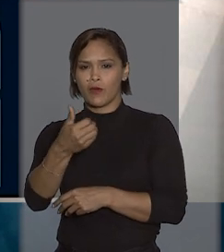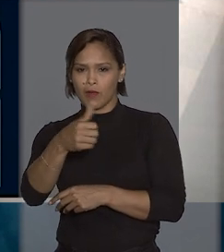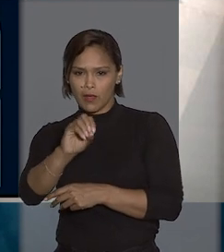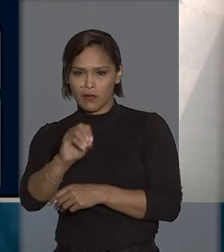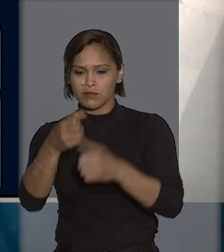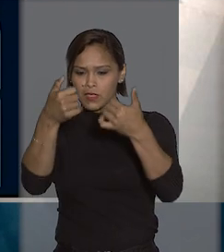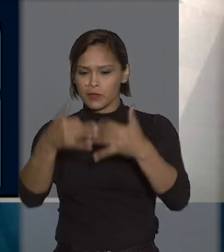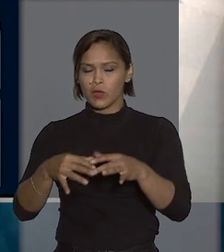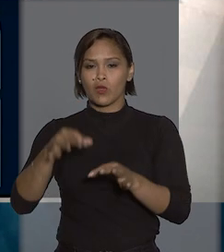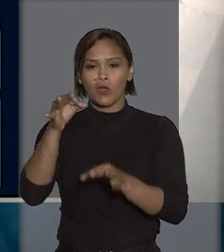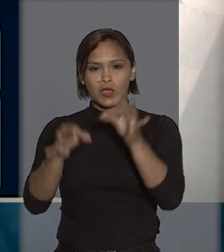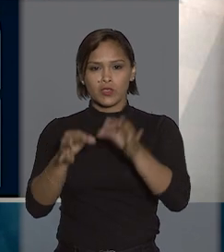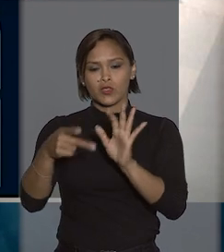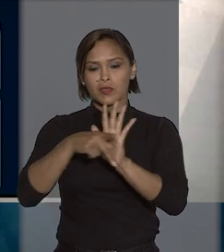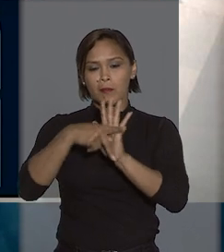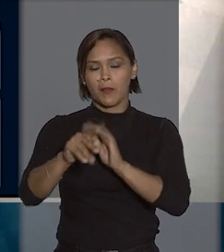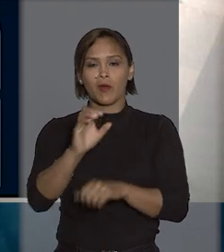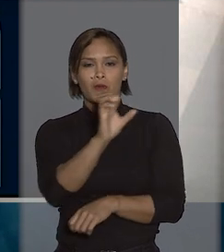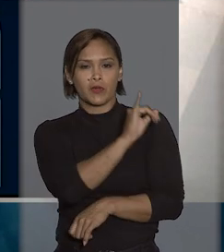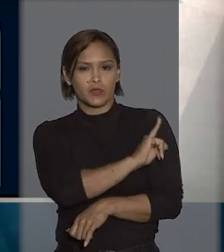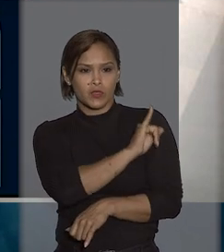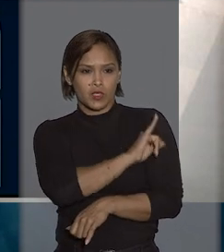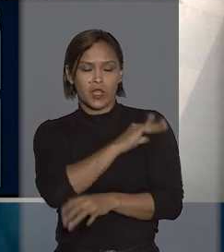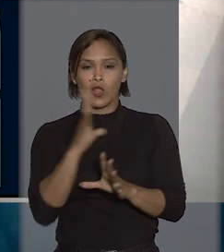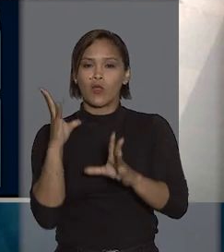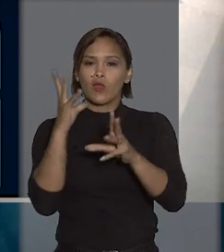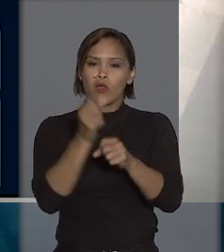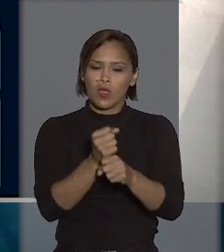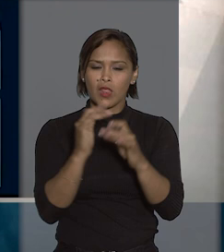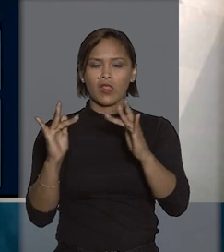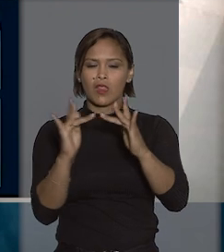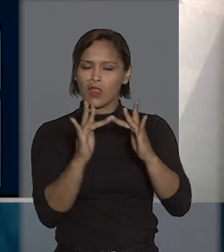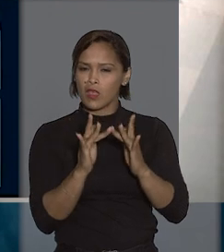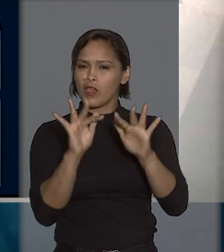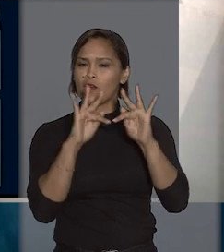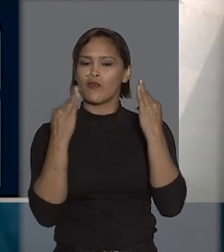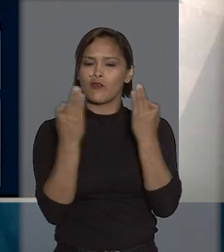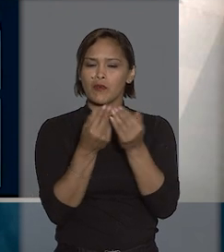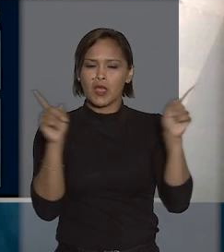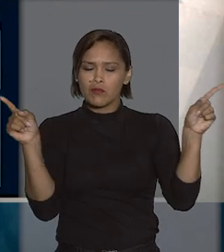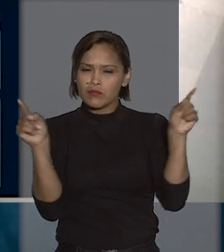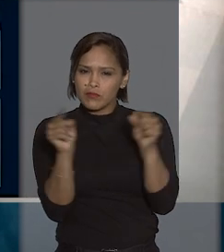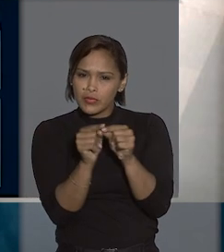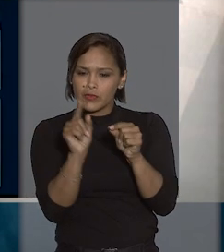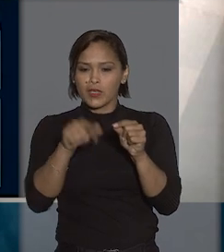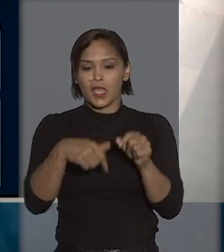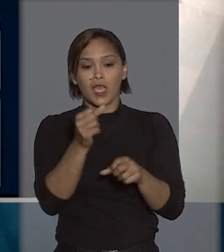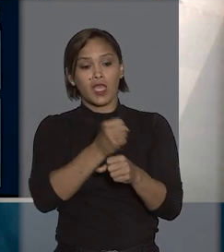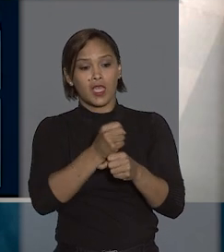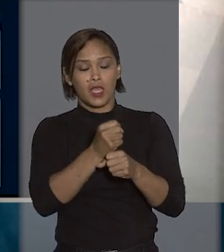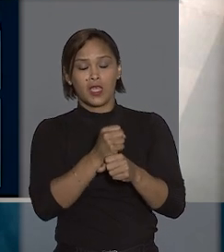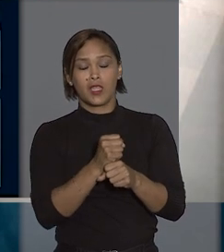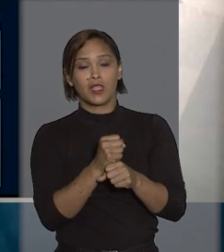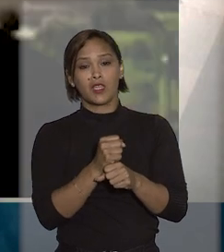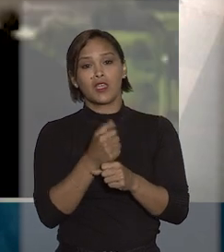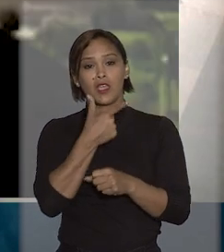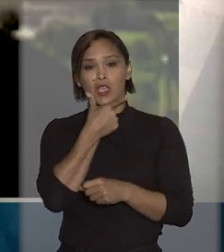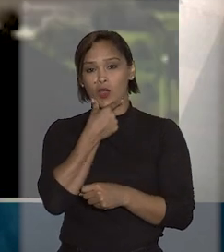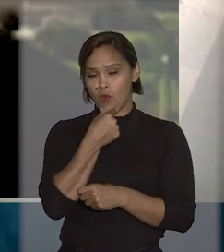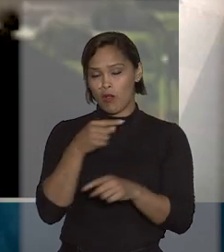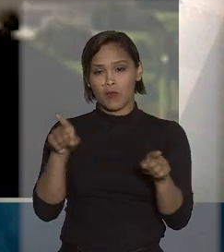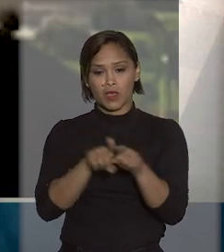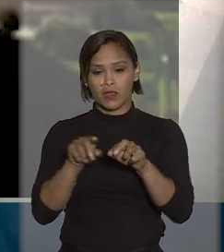apontou que a Justiça carioca concluiu ainda existirem laços afetivos estreitos entre Amarildo e os irmãos